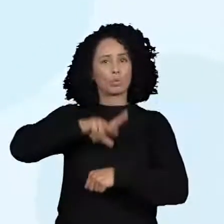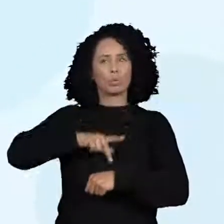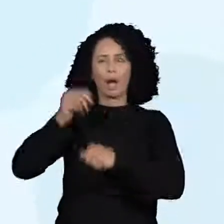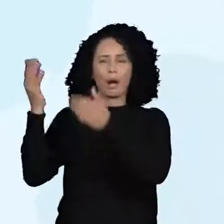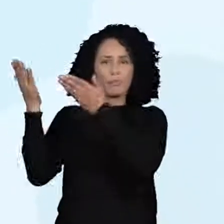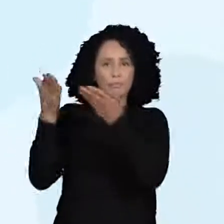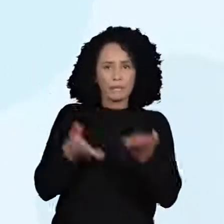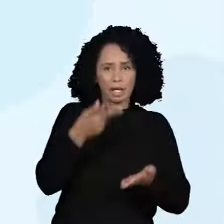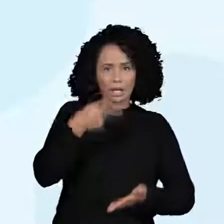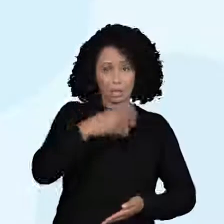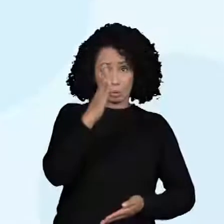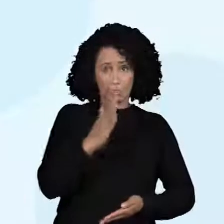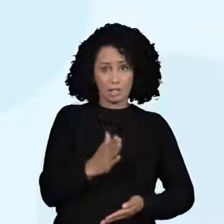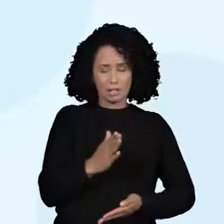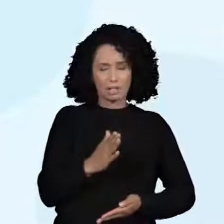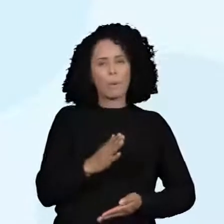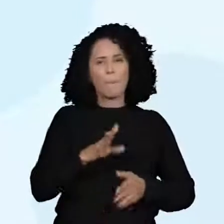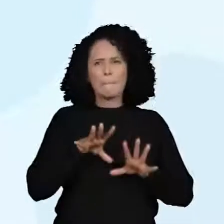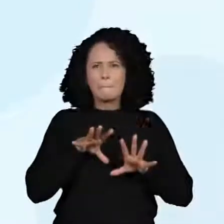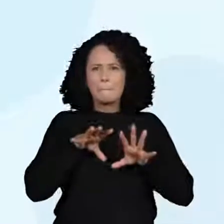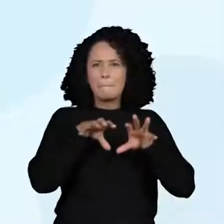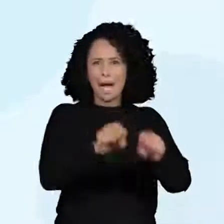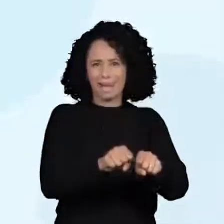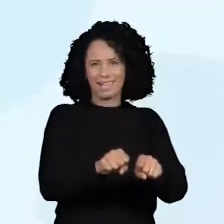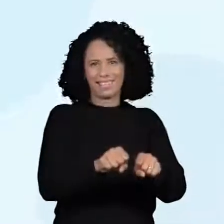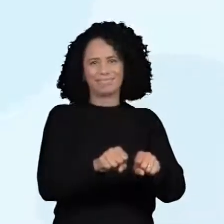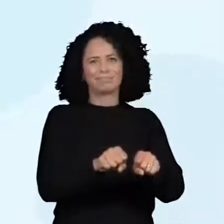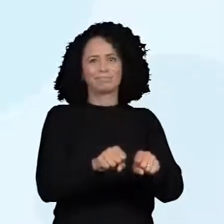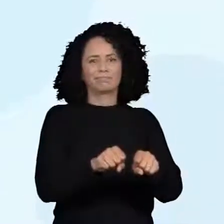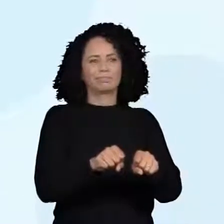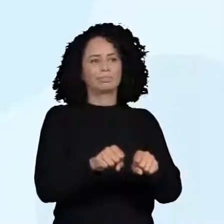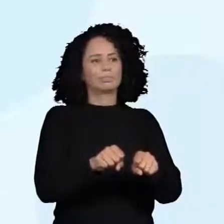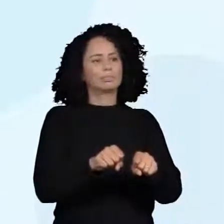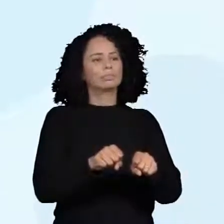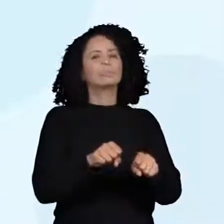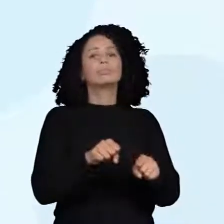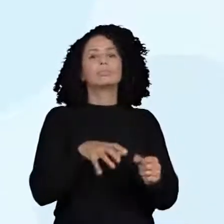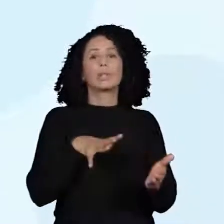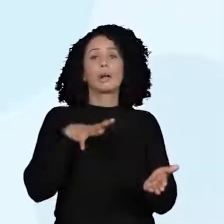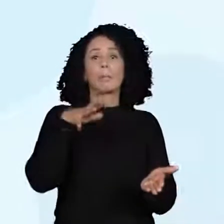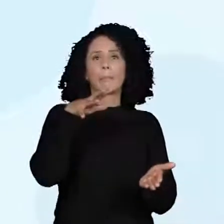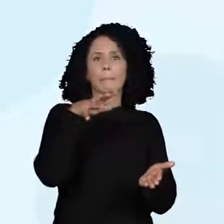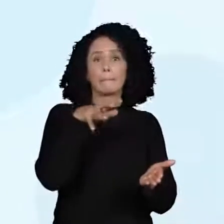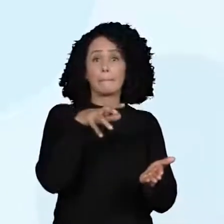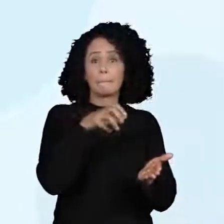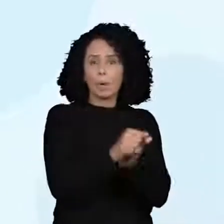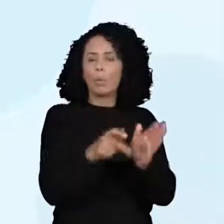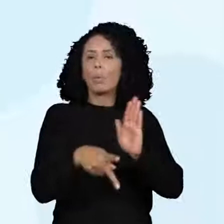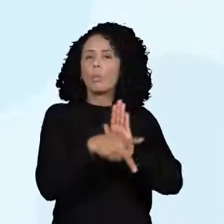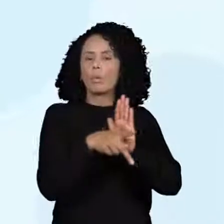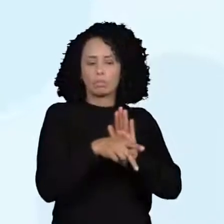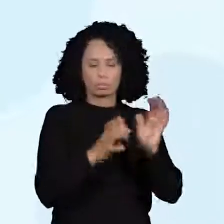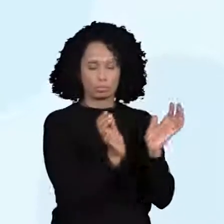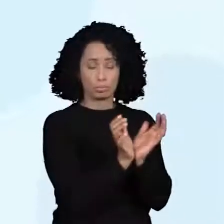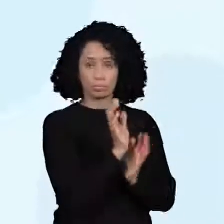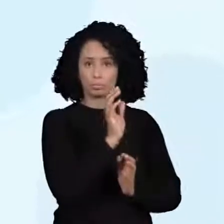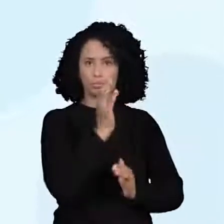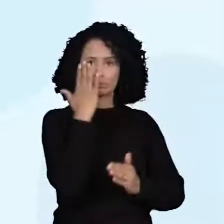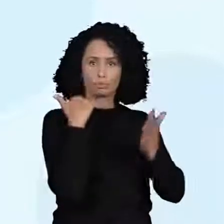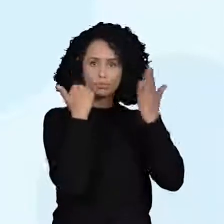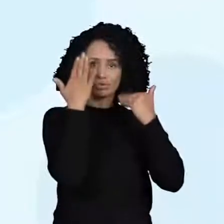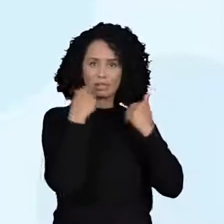colonização, quando os portugueses chegaram no Brasil. Uma vez que os índios brasileiros não